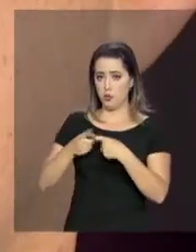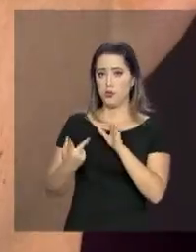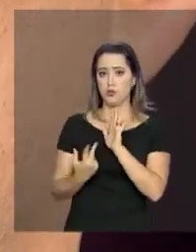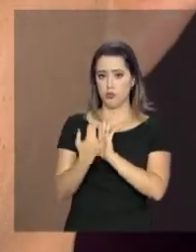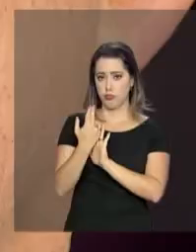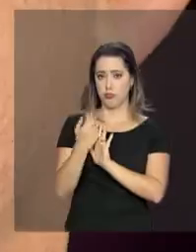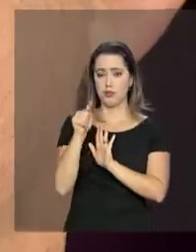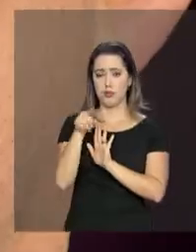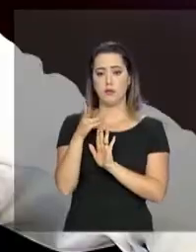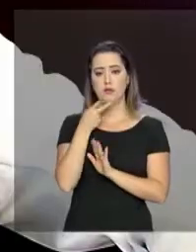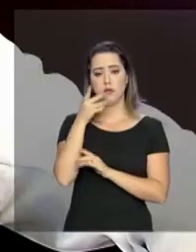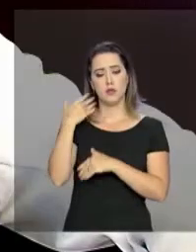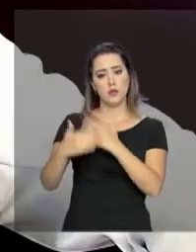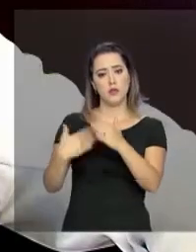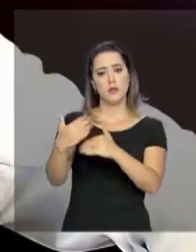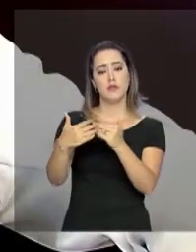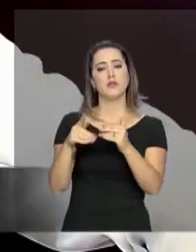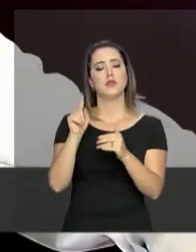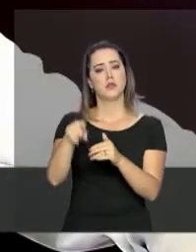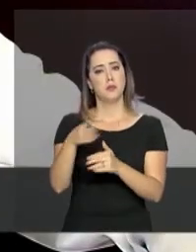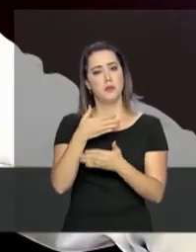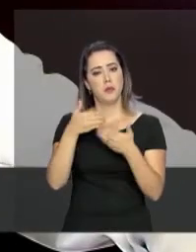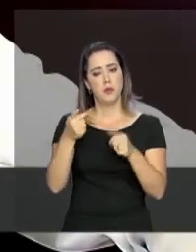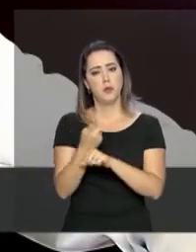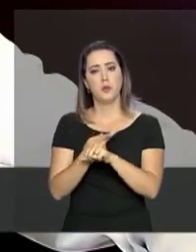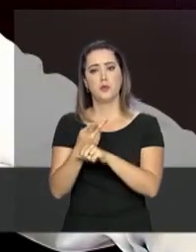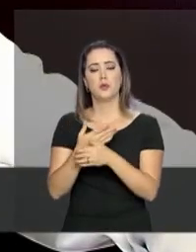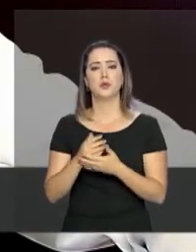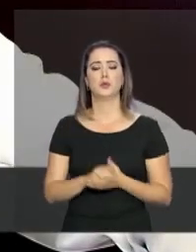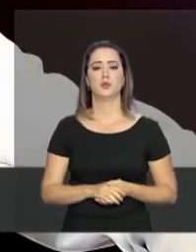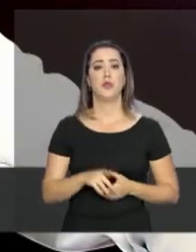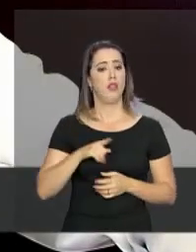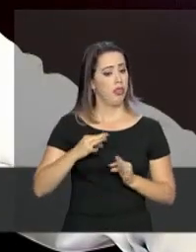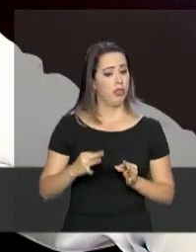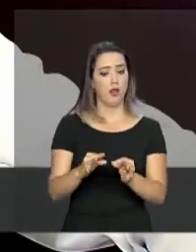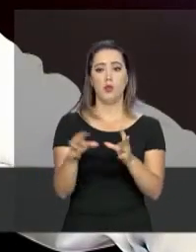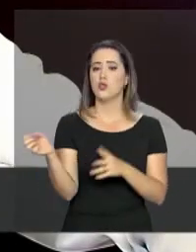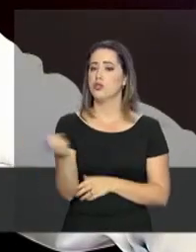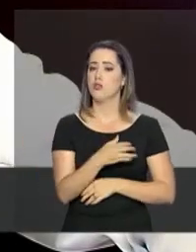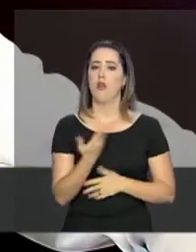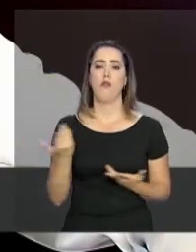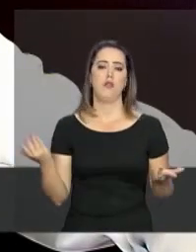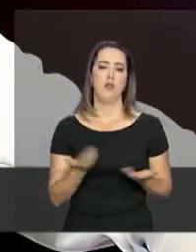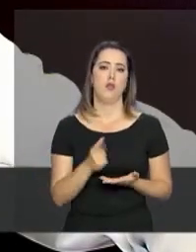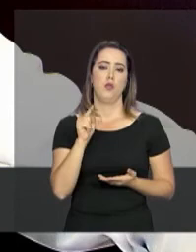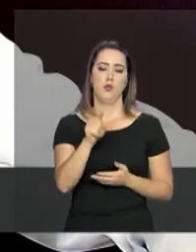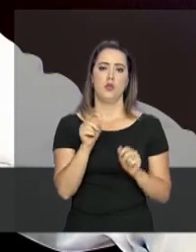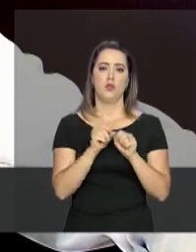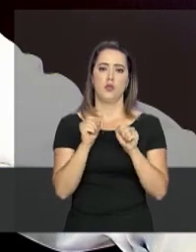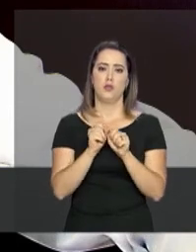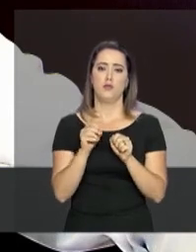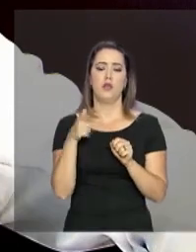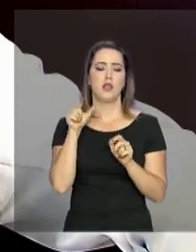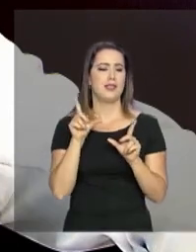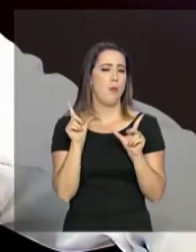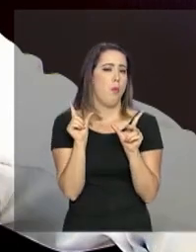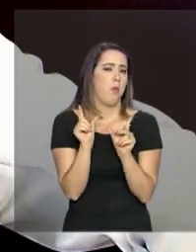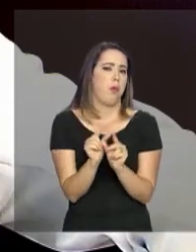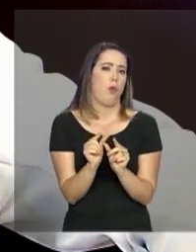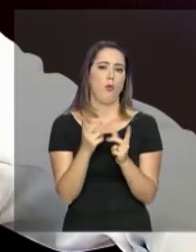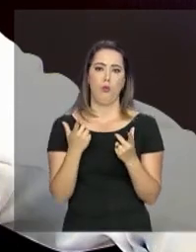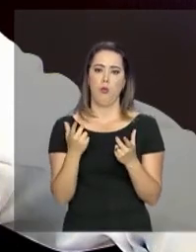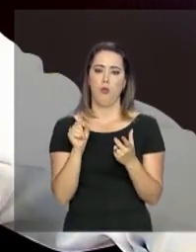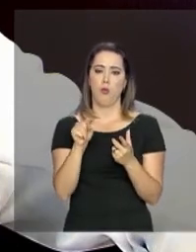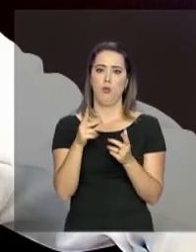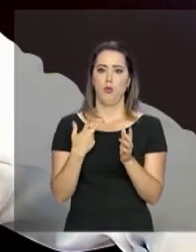procura pela cirurgia. Houve uma evolução das técnicas. Hoje, nós fazemos a cirurgia chamada minimamente invasiva,